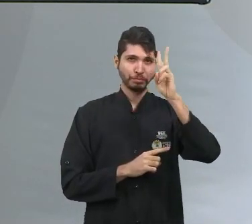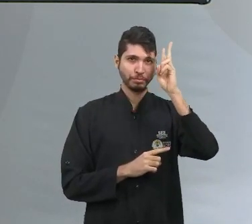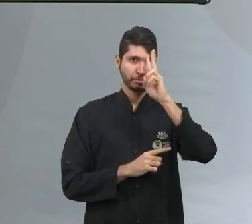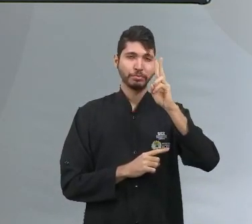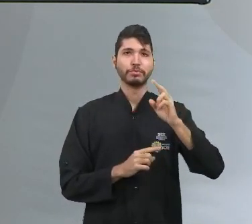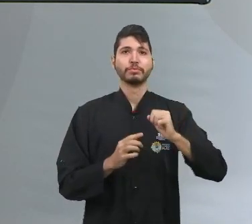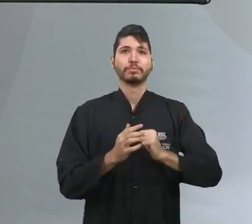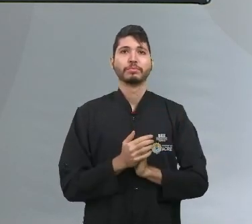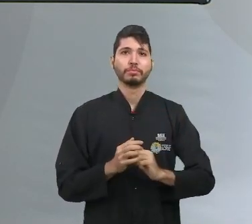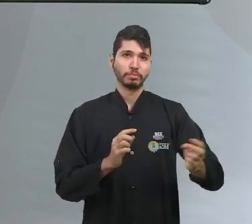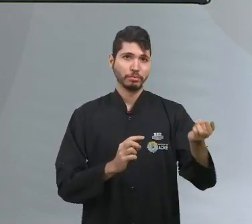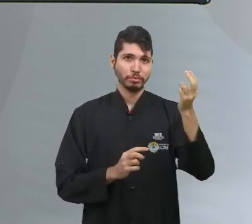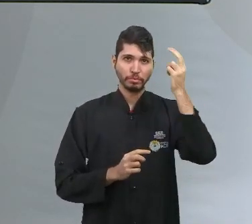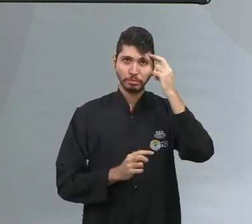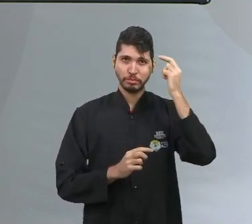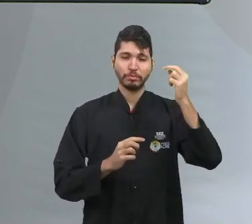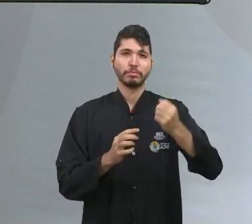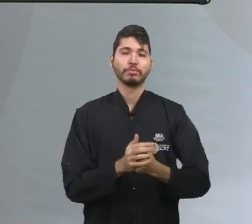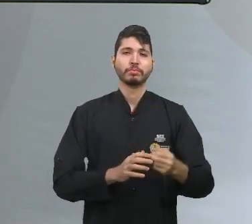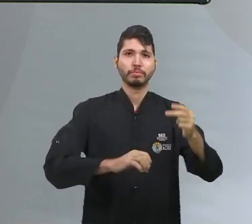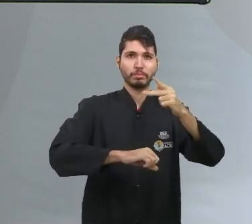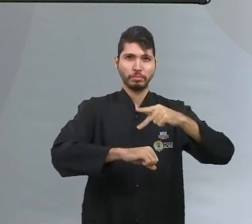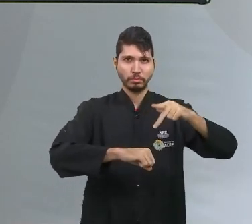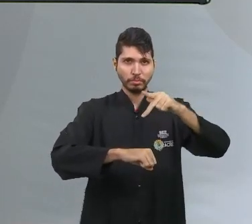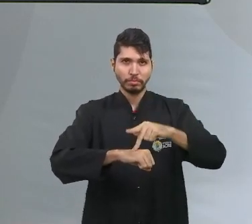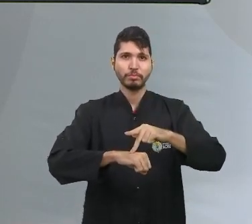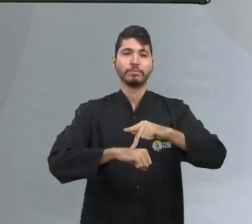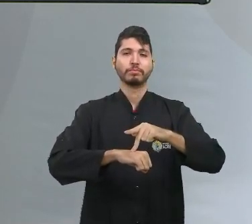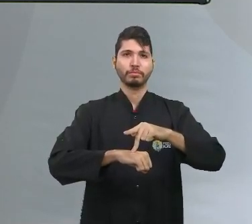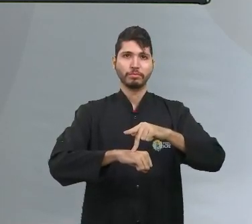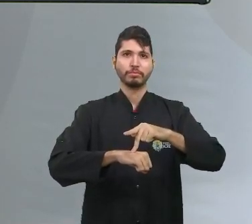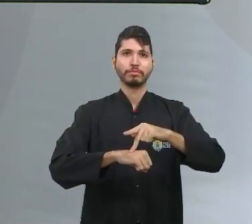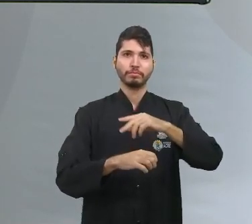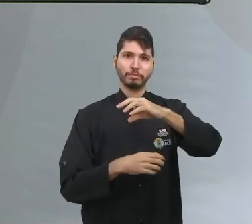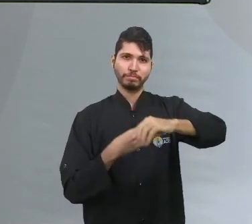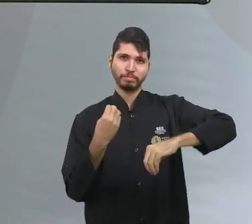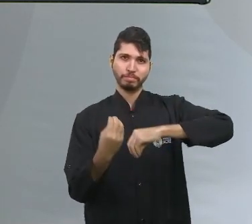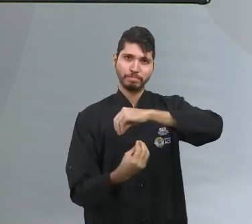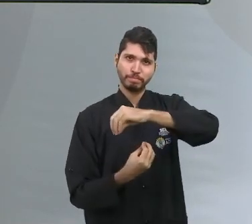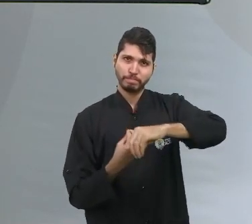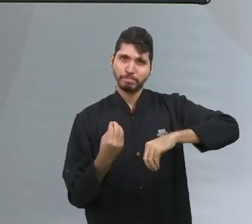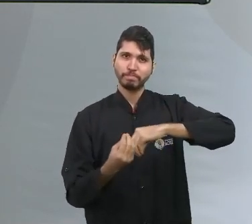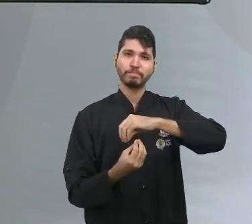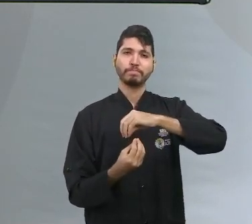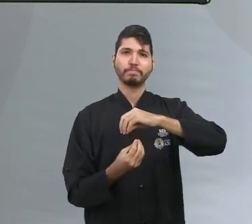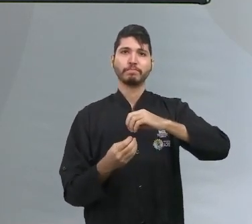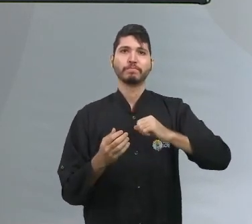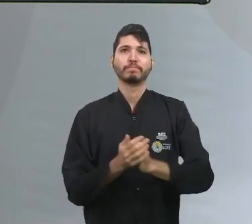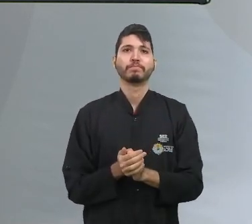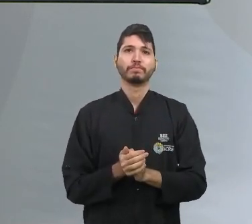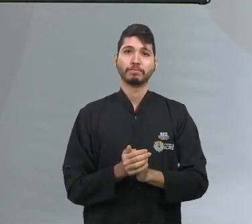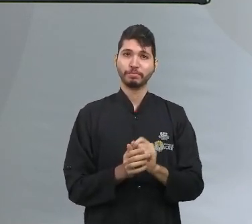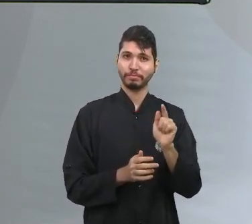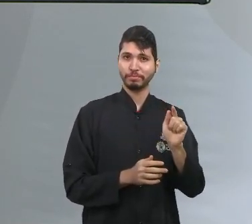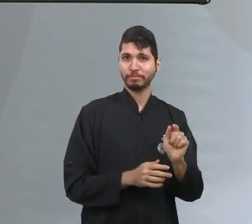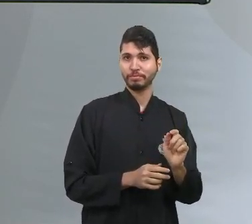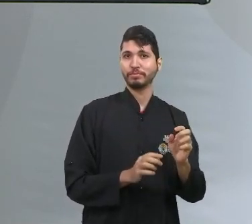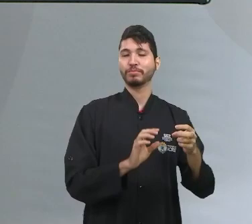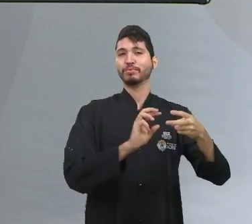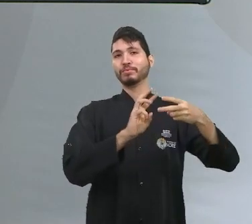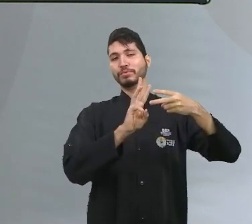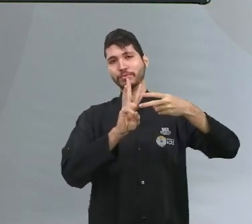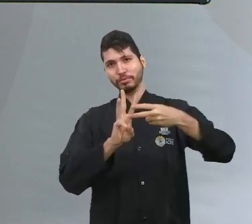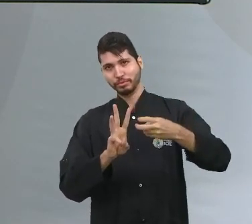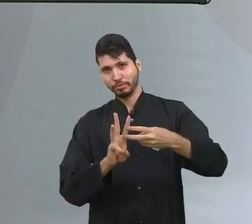em vista a miscigenação ocorrida aqui entre índios, brancos e também os